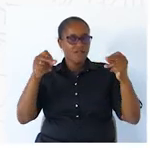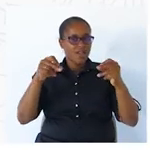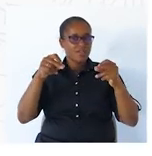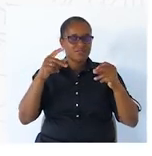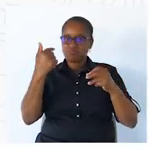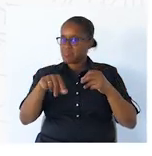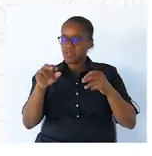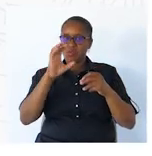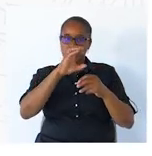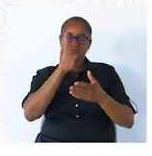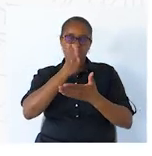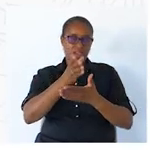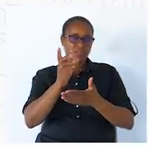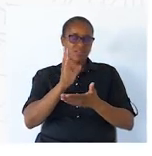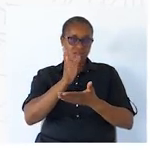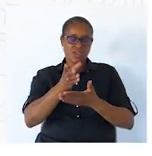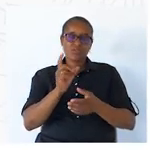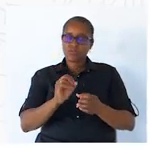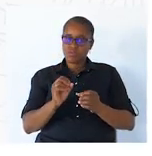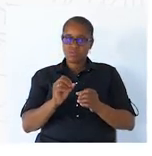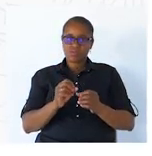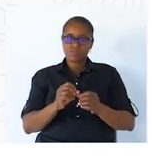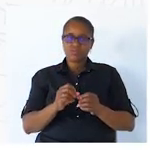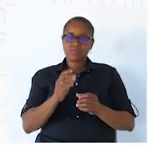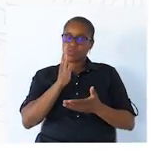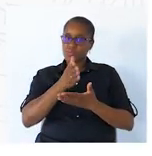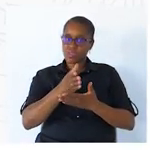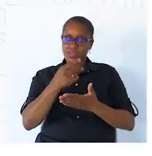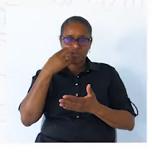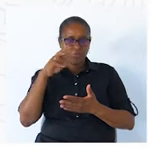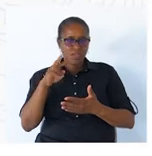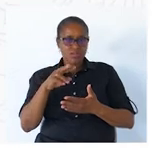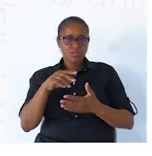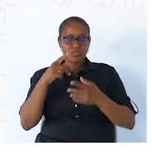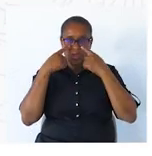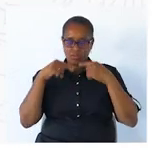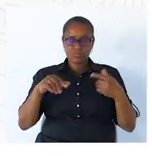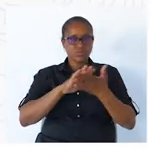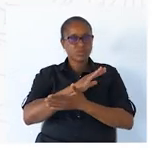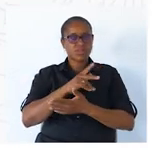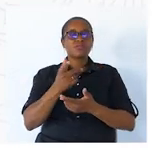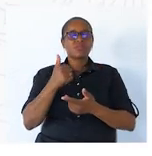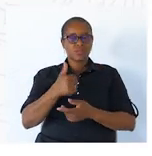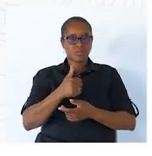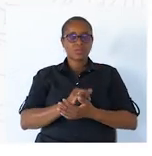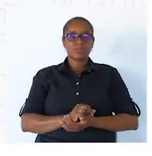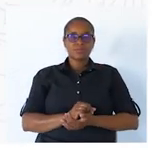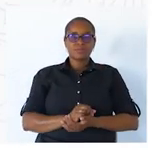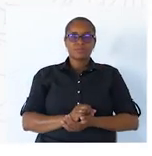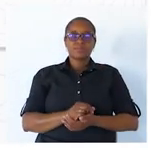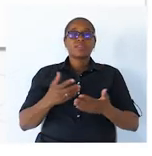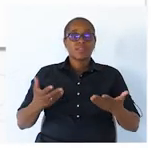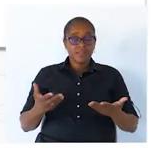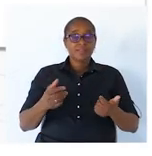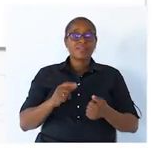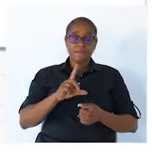não contém o complemento direto. Nós vimos a notícia. Vimos o quê? A notícia. Muito bem. E